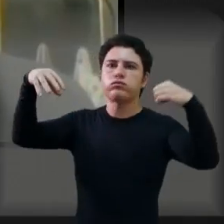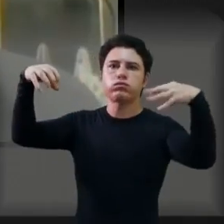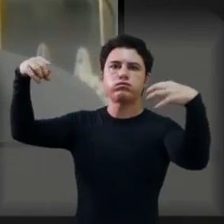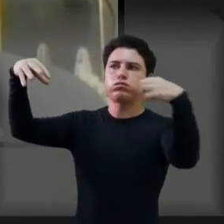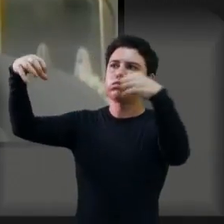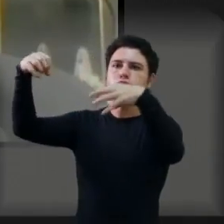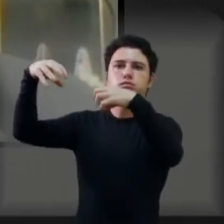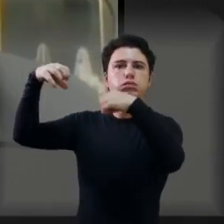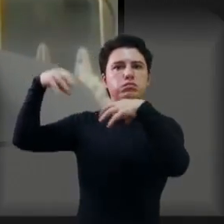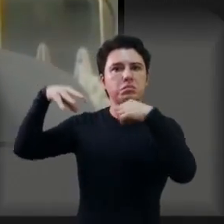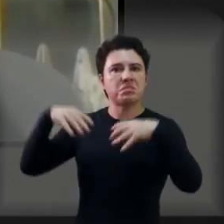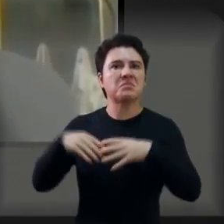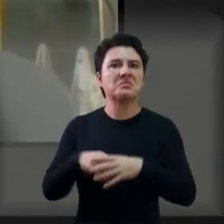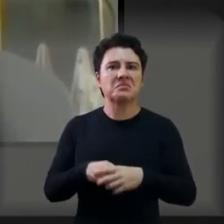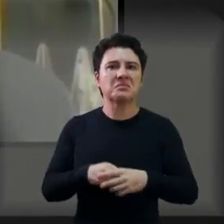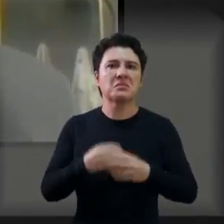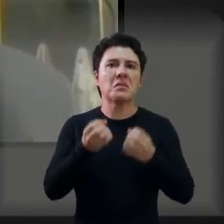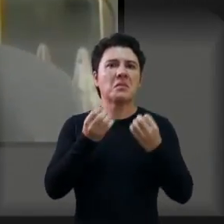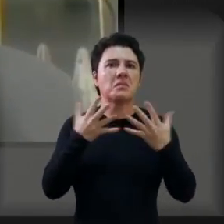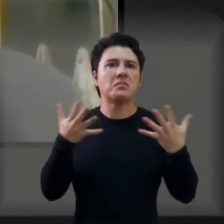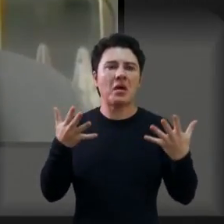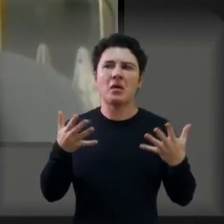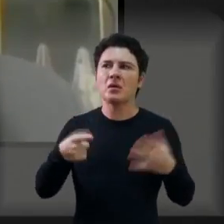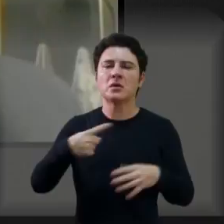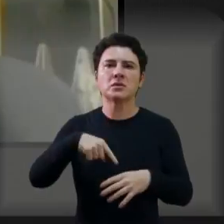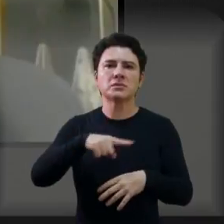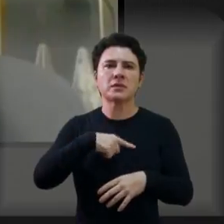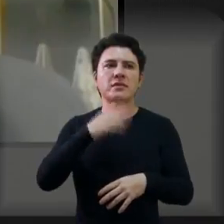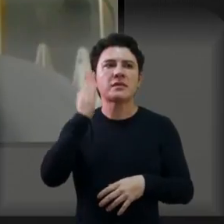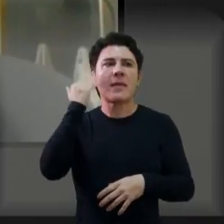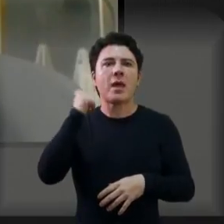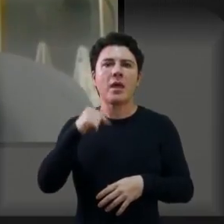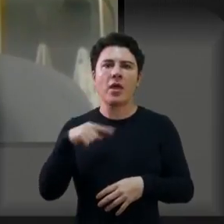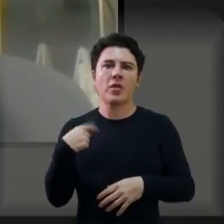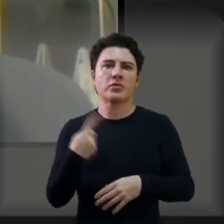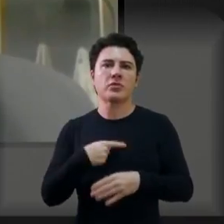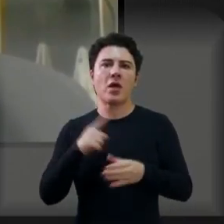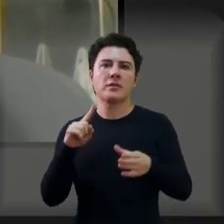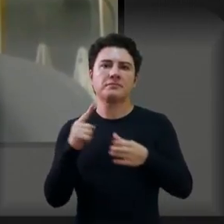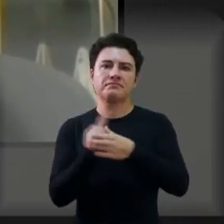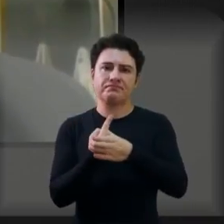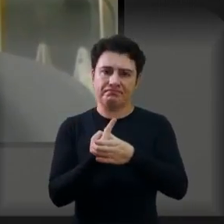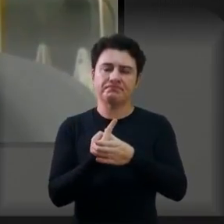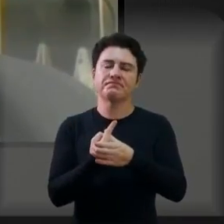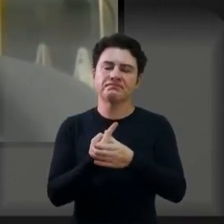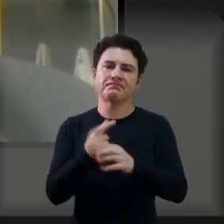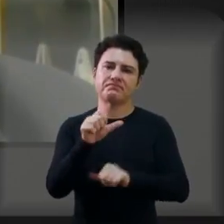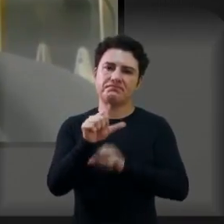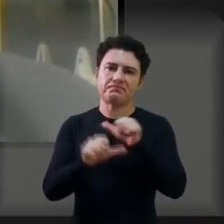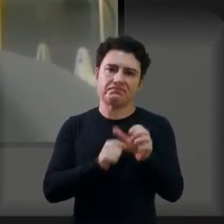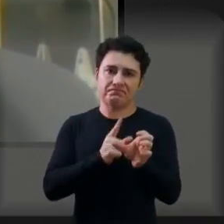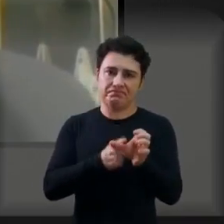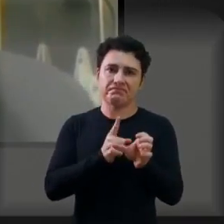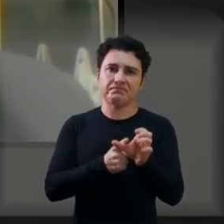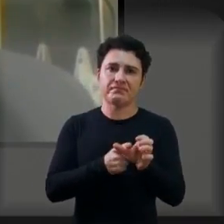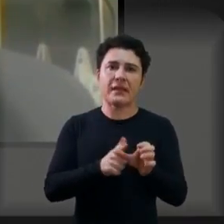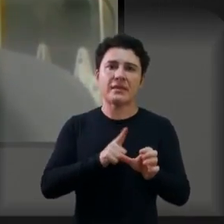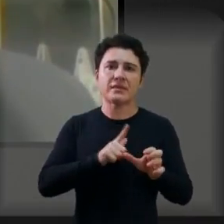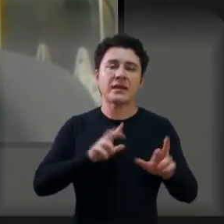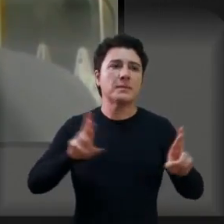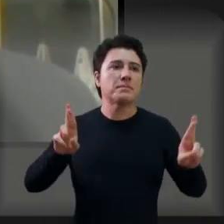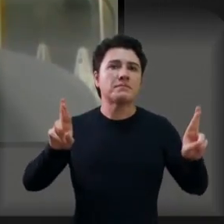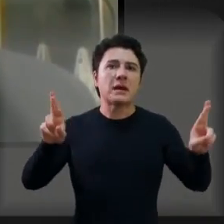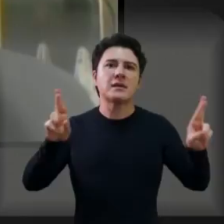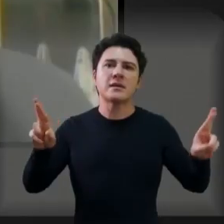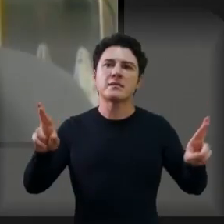Então, é muito bom saber que, de alguma forma, a gente fez parte dessa história que está mudando a nossa cidade, trazendo esperança para